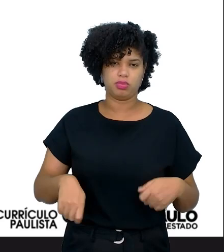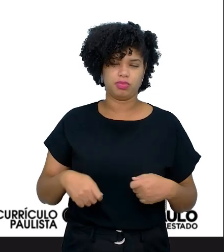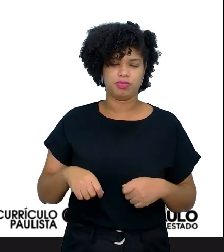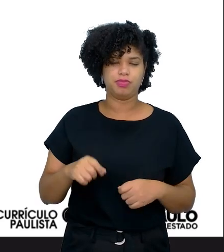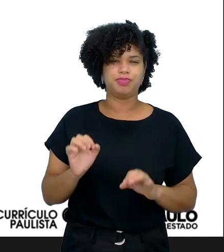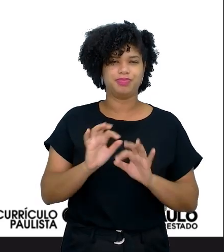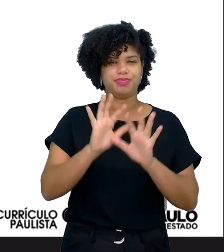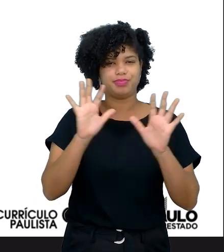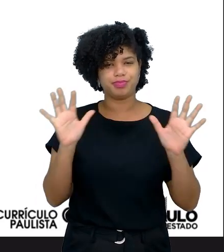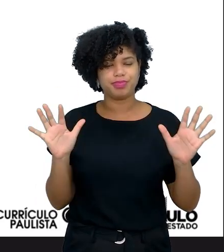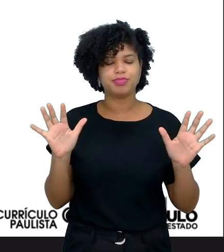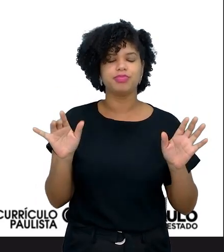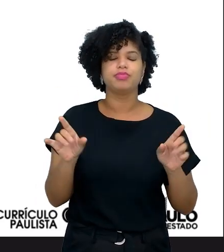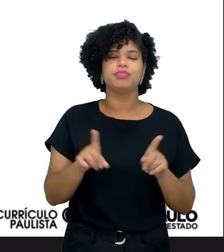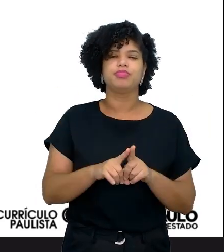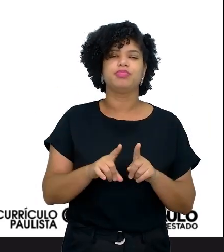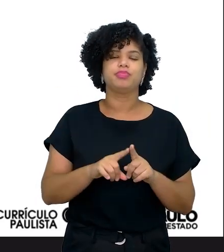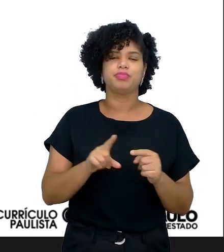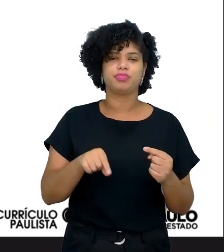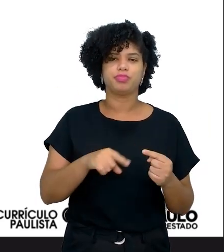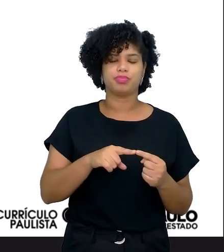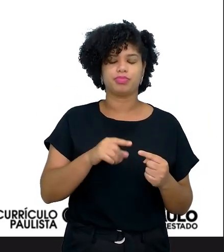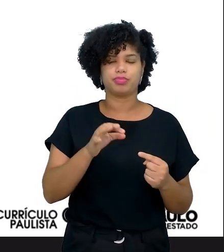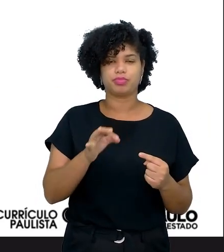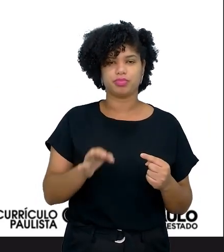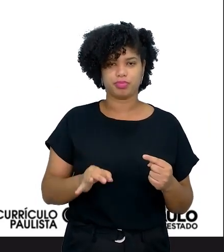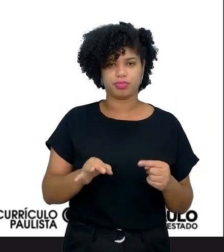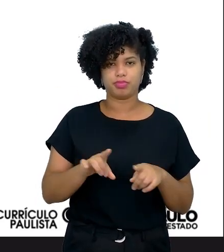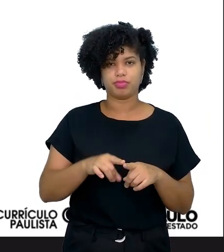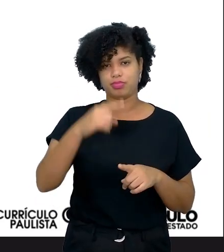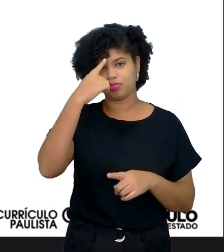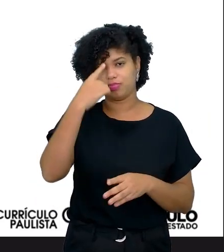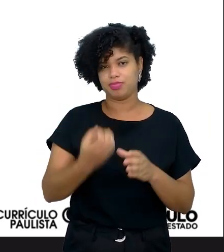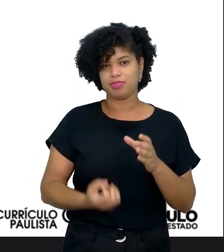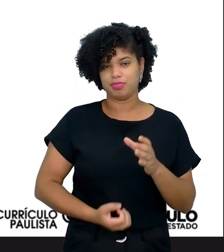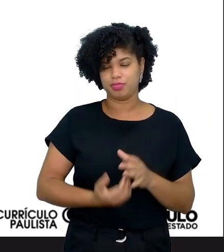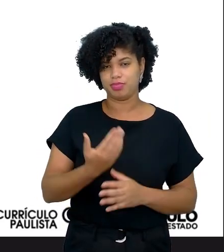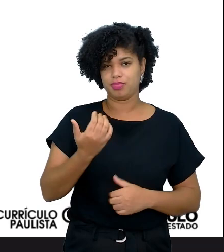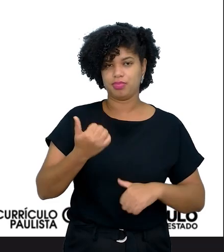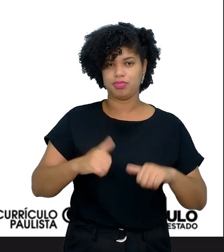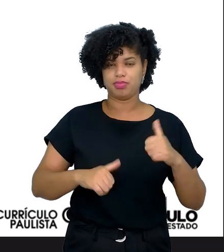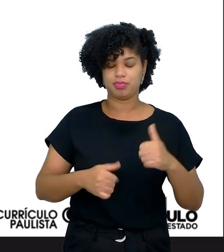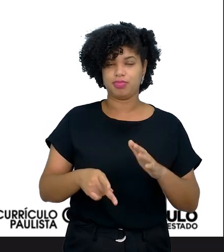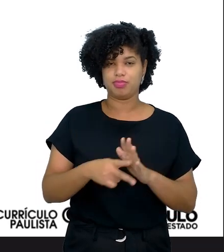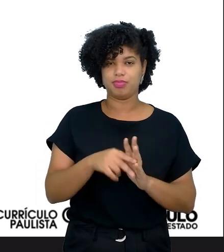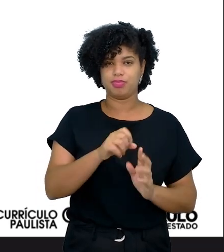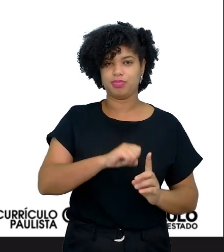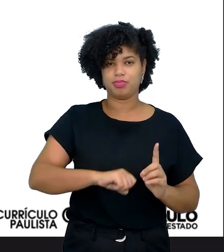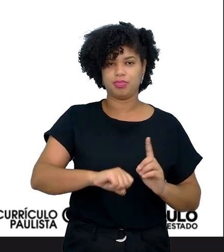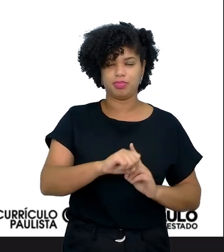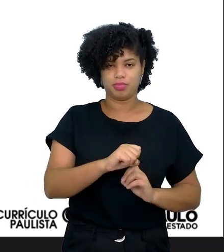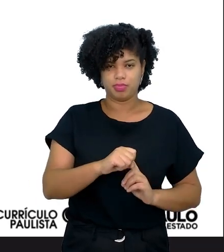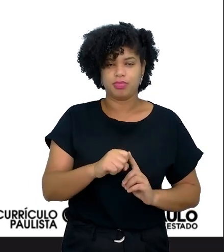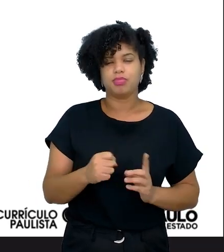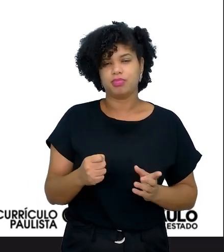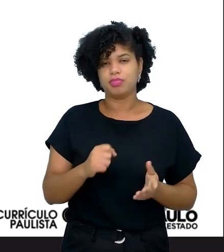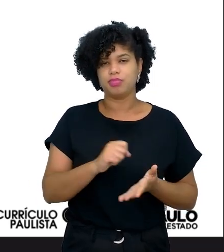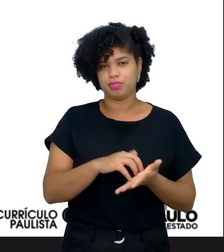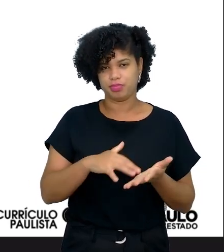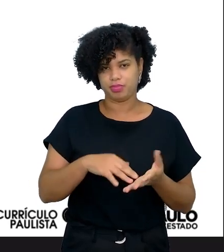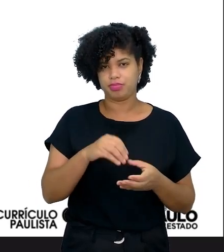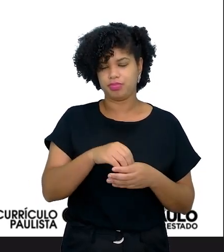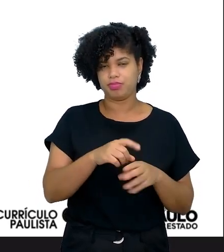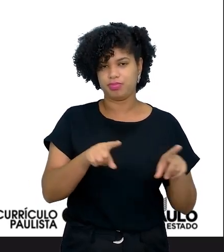objetividade. Analisar a criatividade na proposição da socialização dos trabalhos e